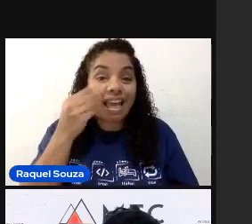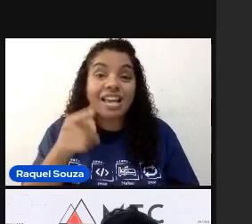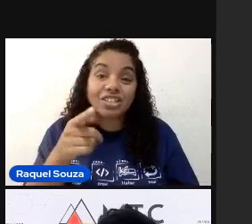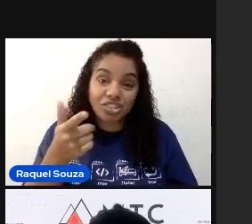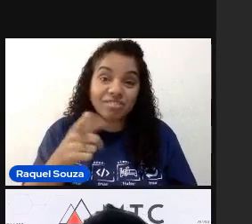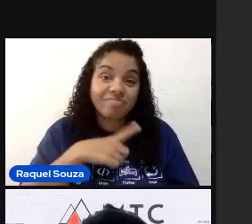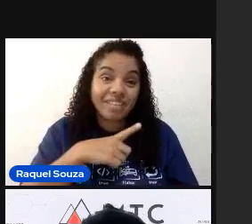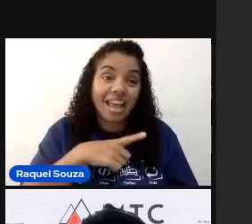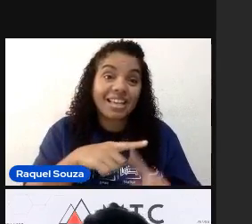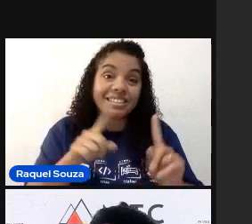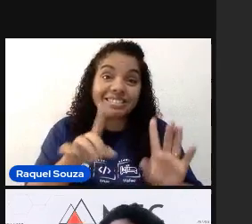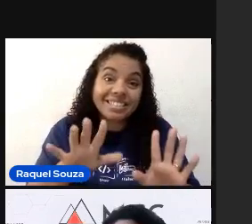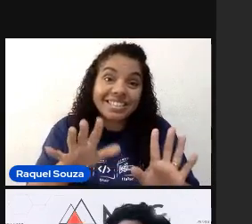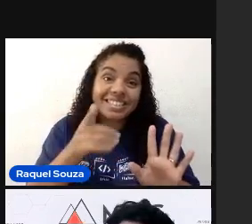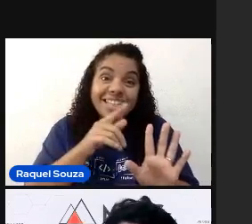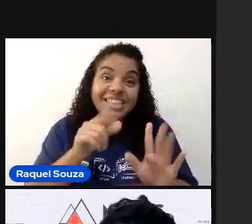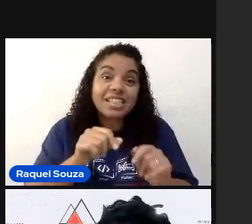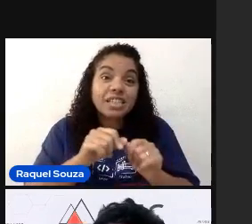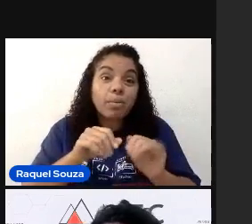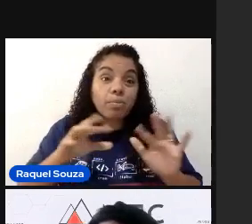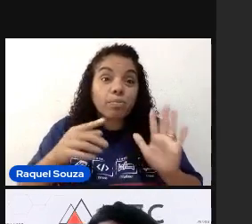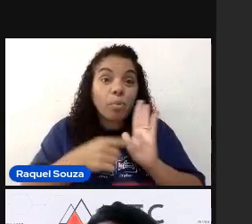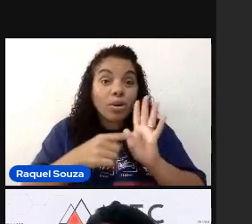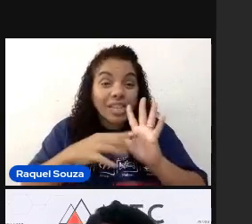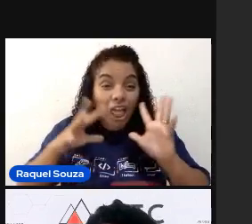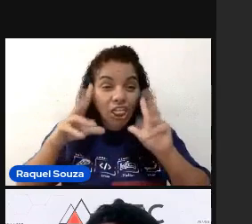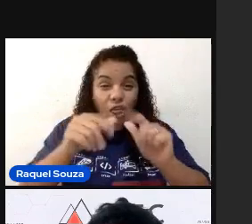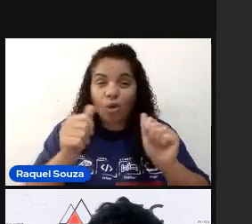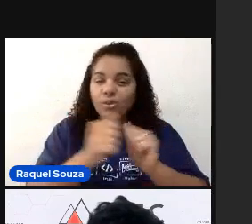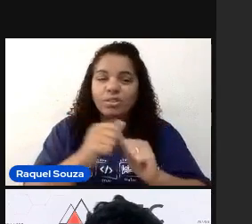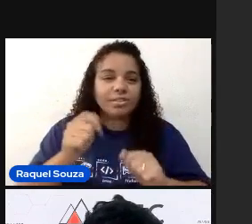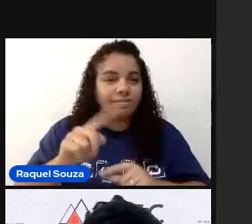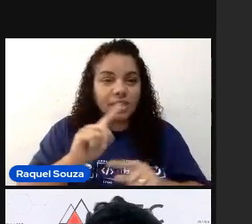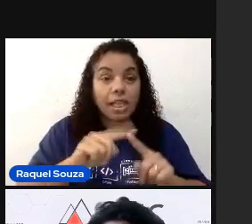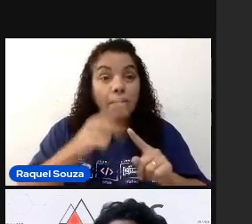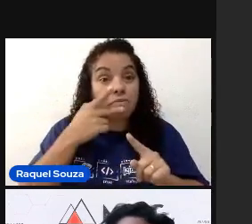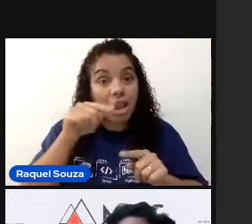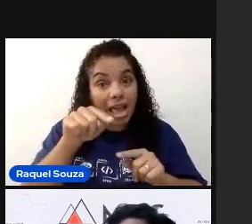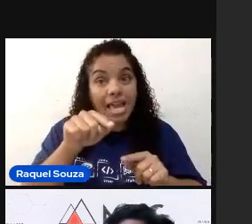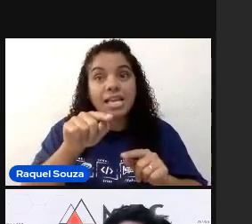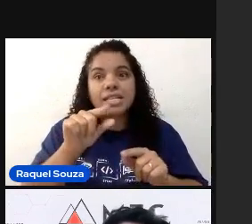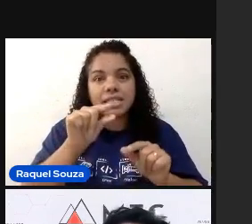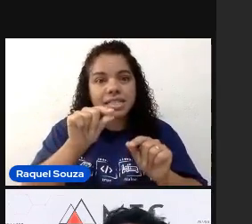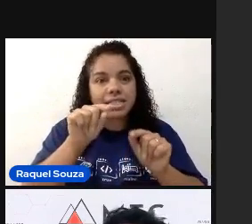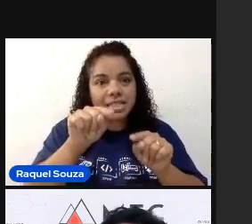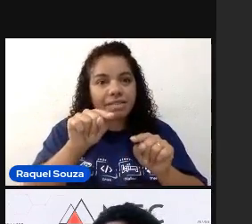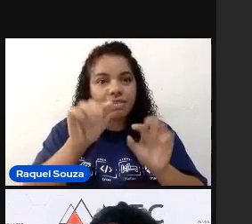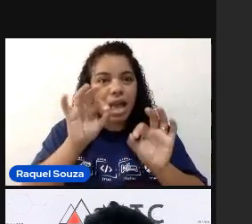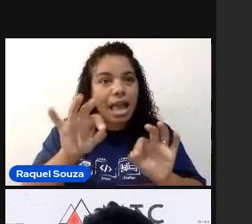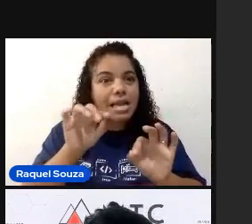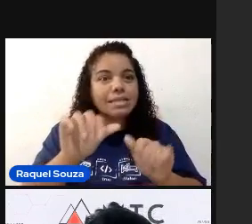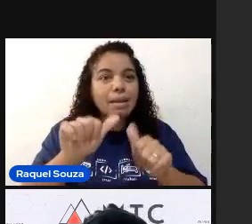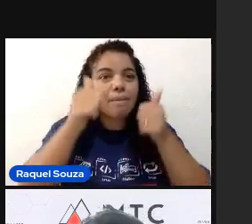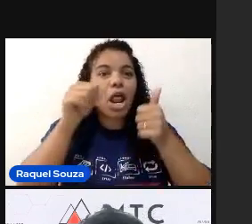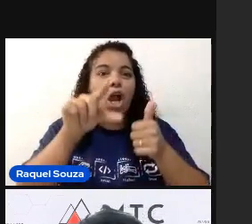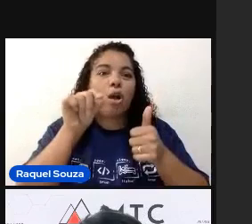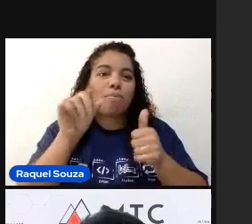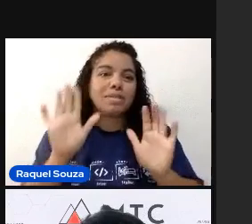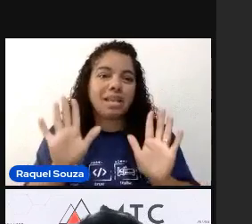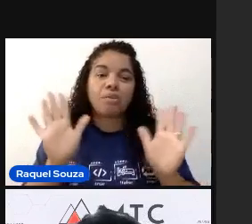E não teria como eu mostrar todos eles hoje e falar para vocês, olha, esse aqui definitivamente é a melhor opção.